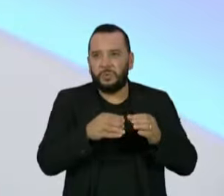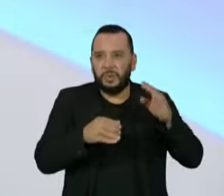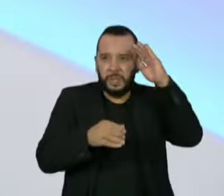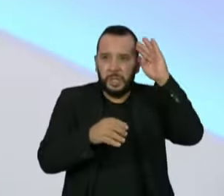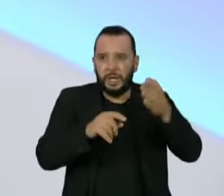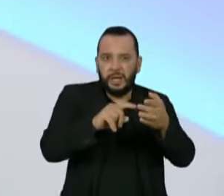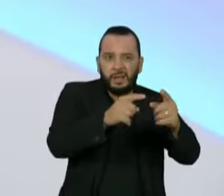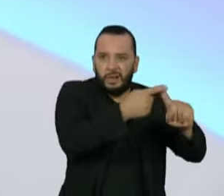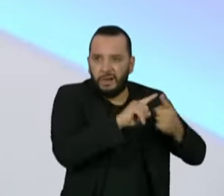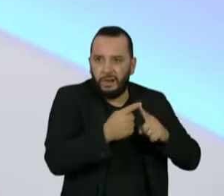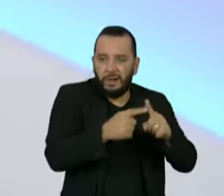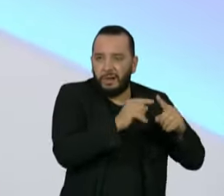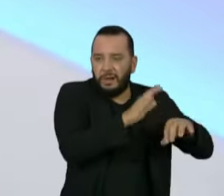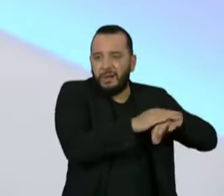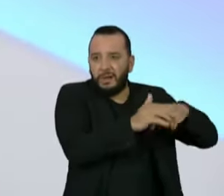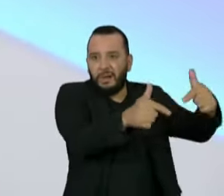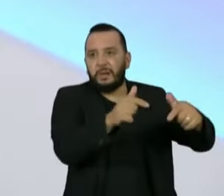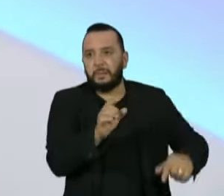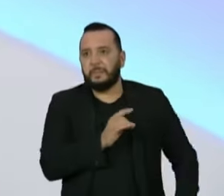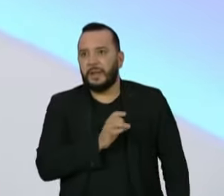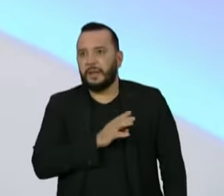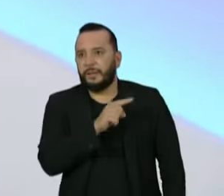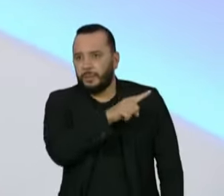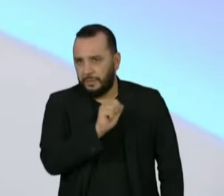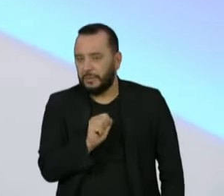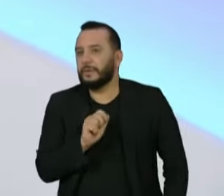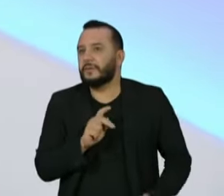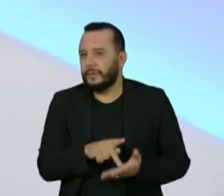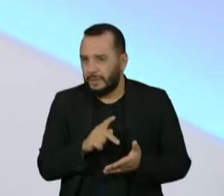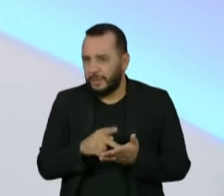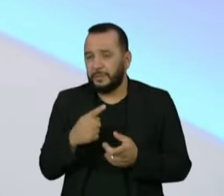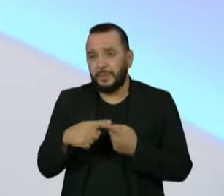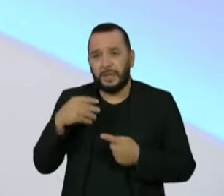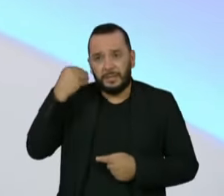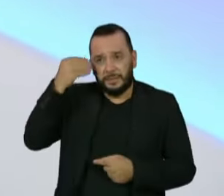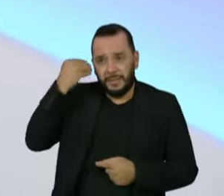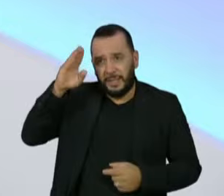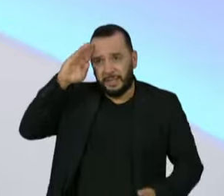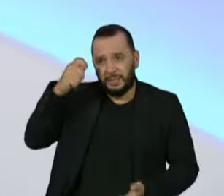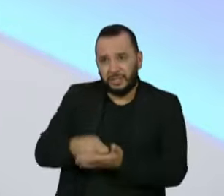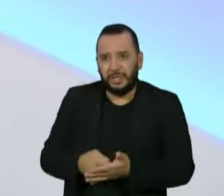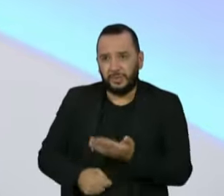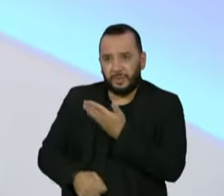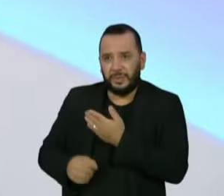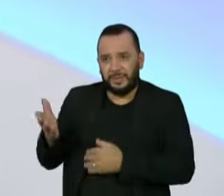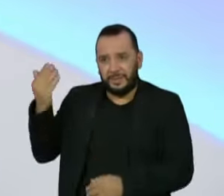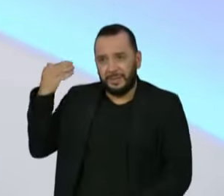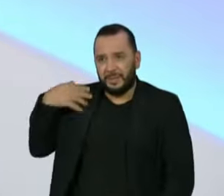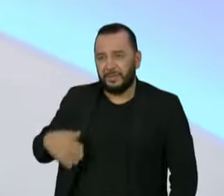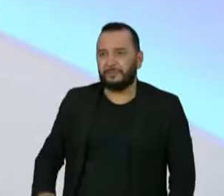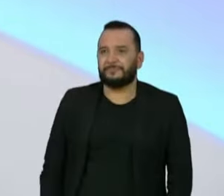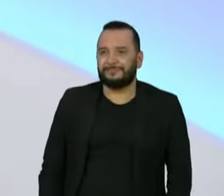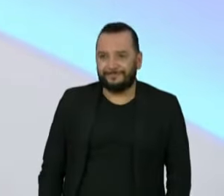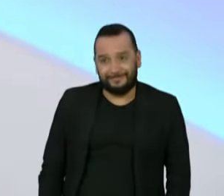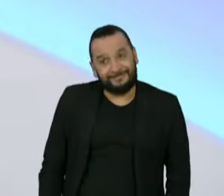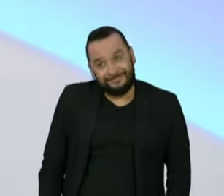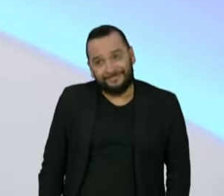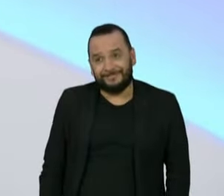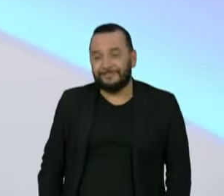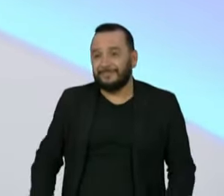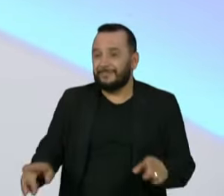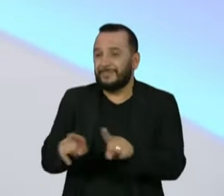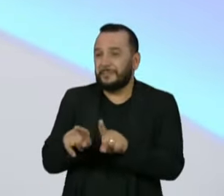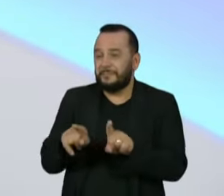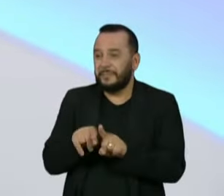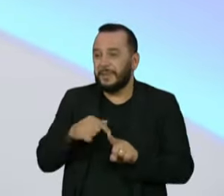veteranos que tem um temor ainda baseado naquilo tudo que viveram no regime militar. Esse é um ponto. Outro ponto era o